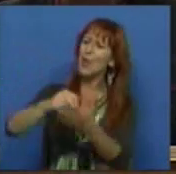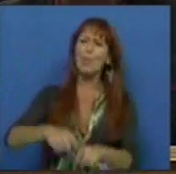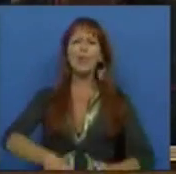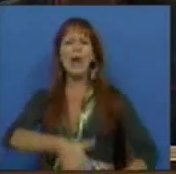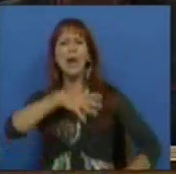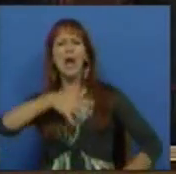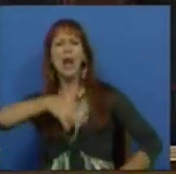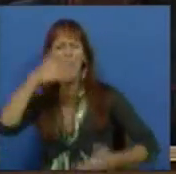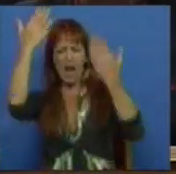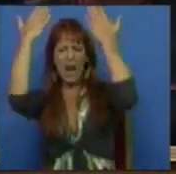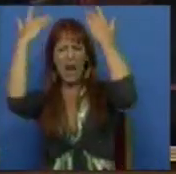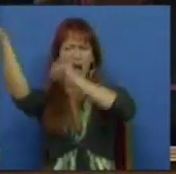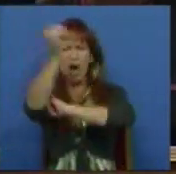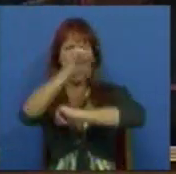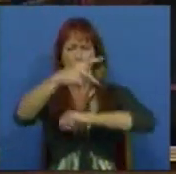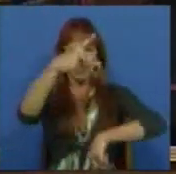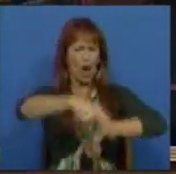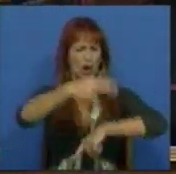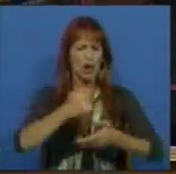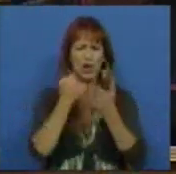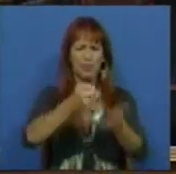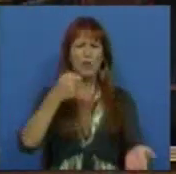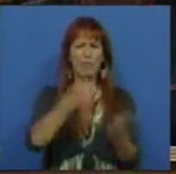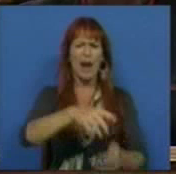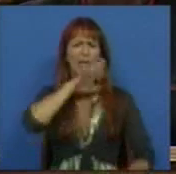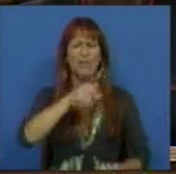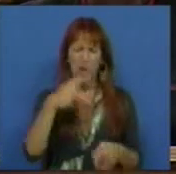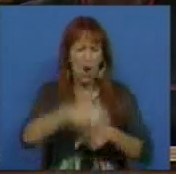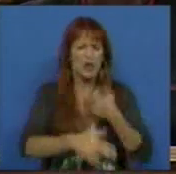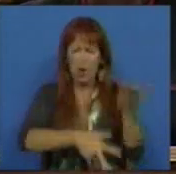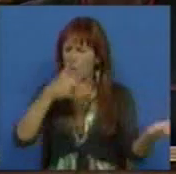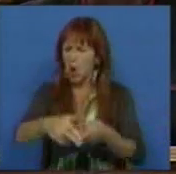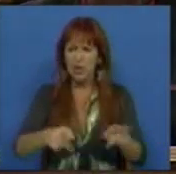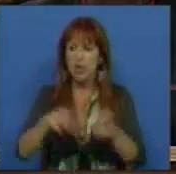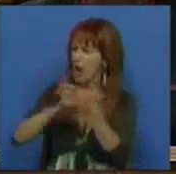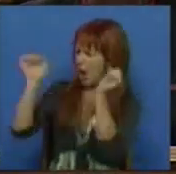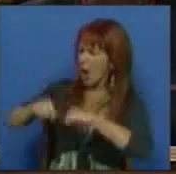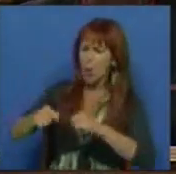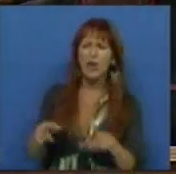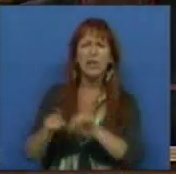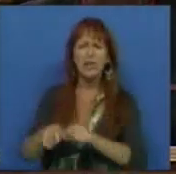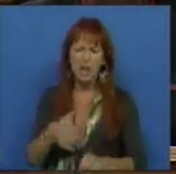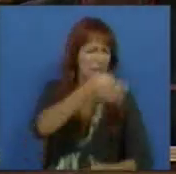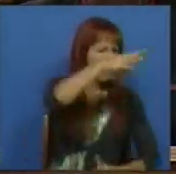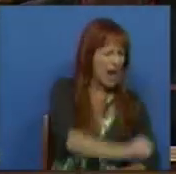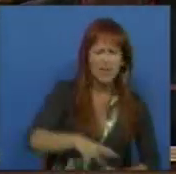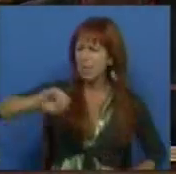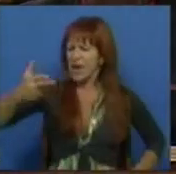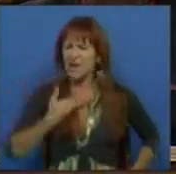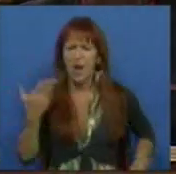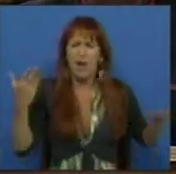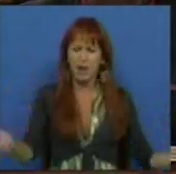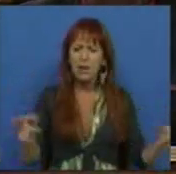aqui clamar, clamar contra os cortes no abono de família. Cortes esses, acordados em maio, entre o PS e o